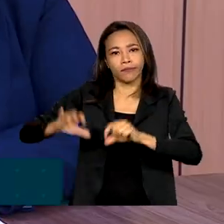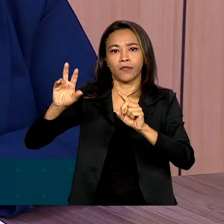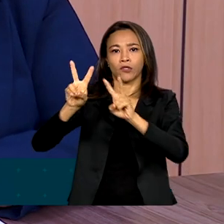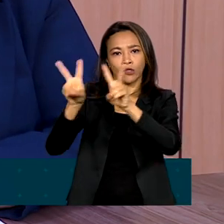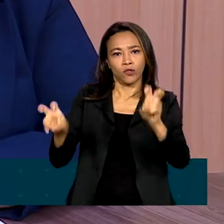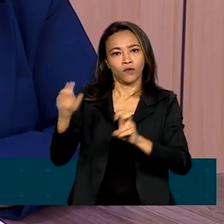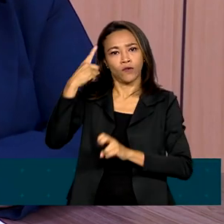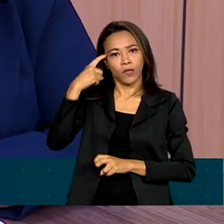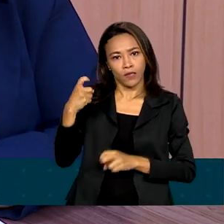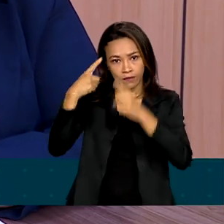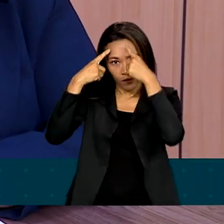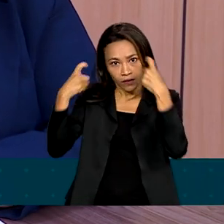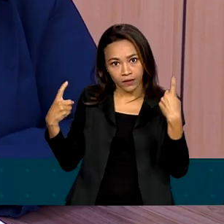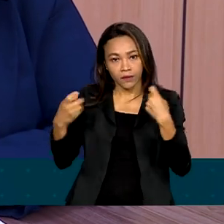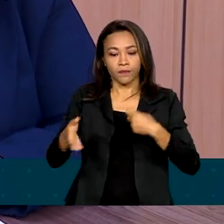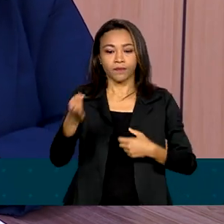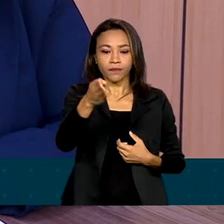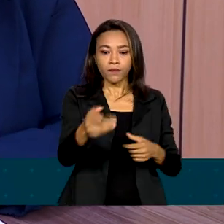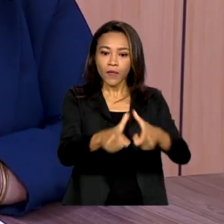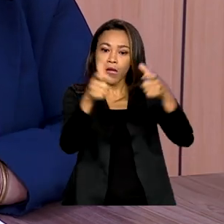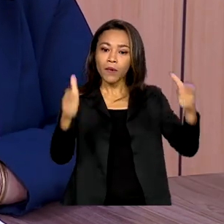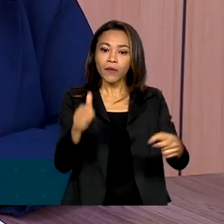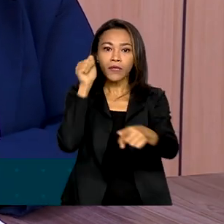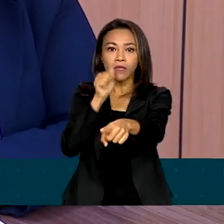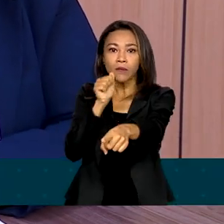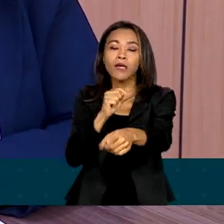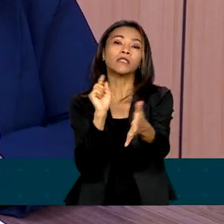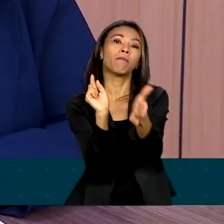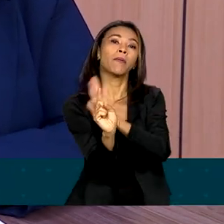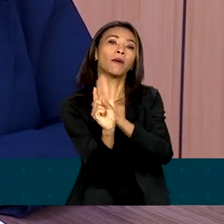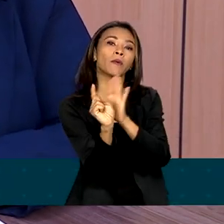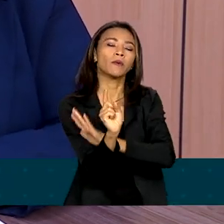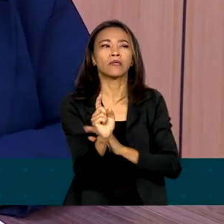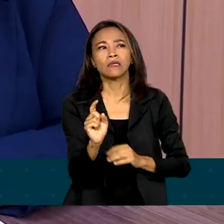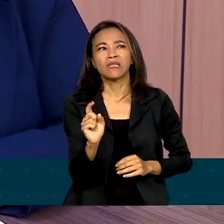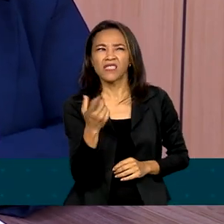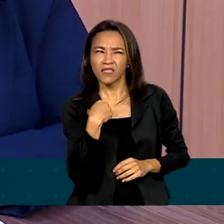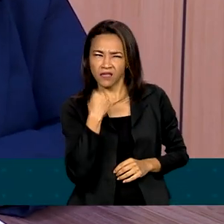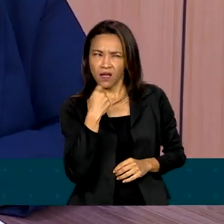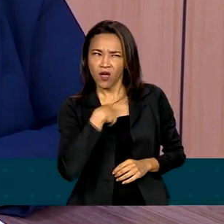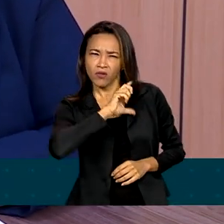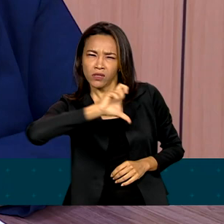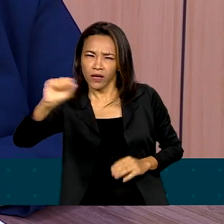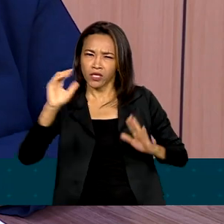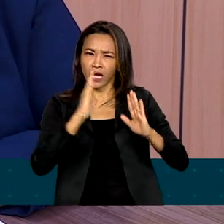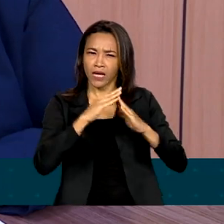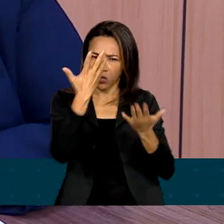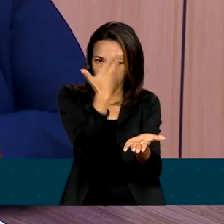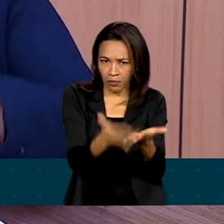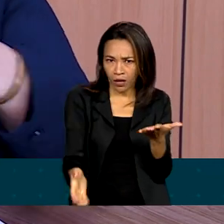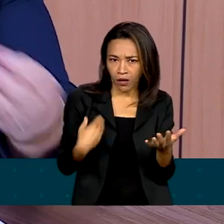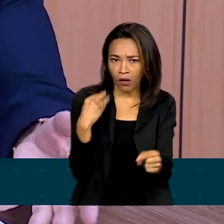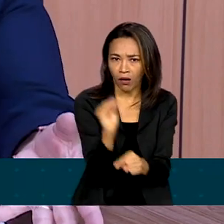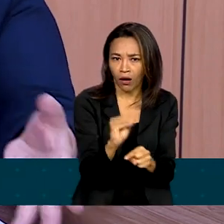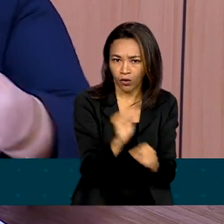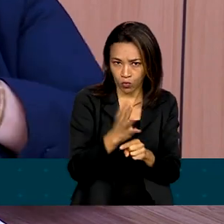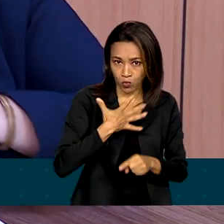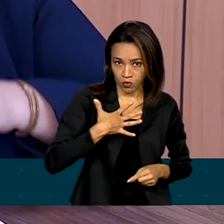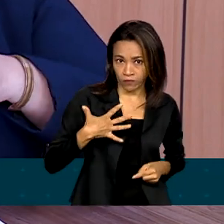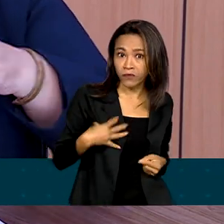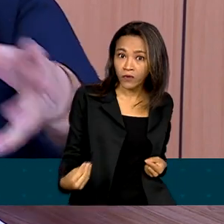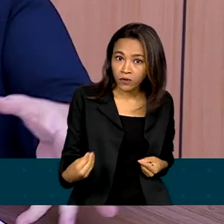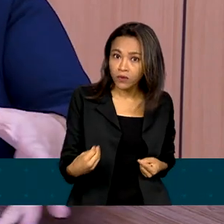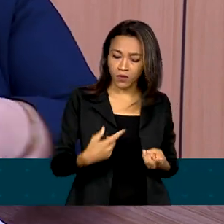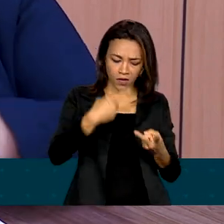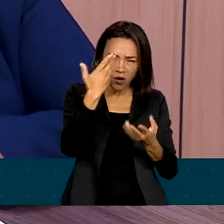A maioria das mulheres brasileiras ainda perguntam se elas saírem de casa, se ela perde a guarda dos filhos, se ela perde o